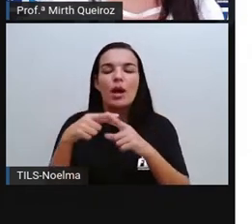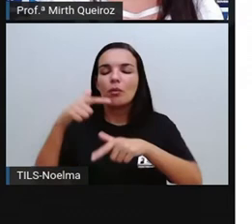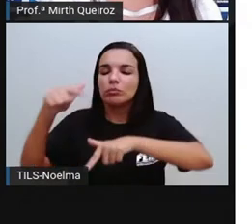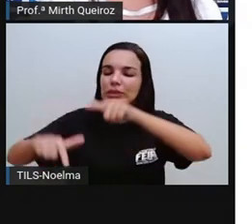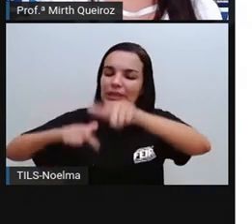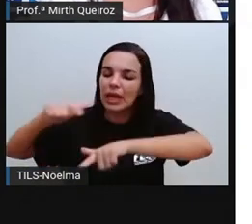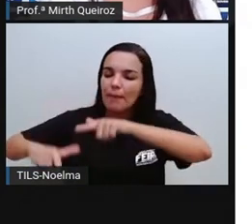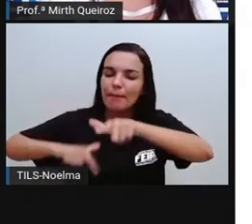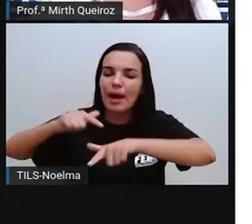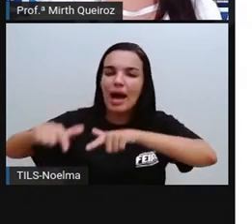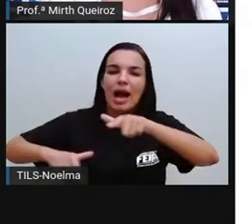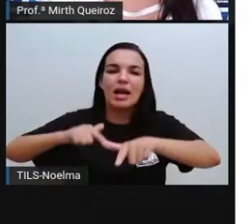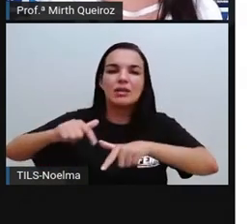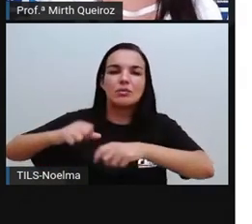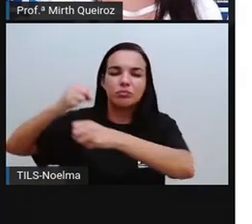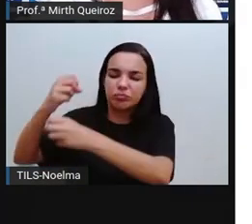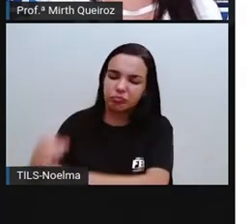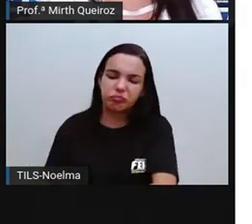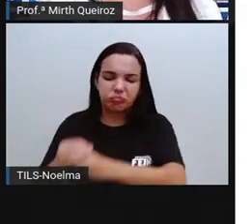como mão de obra aí